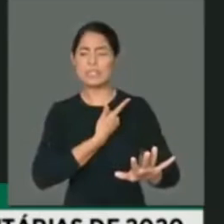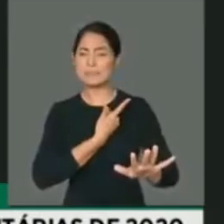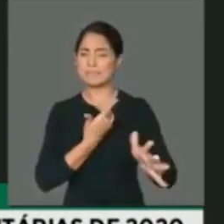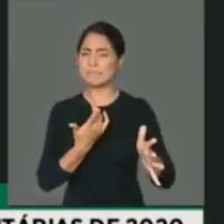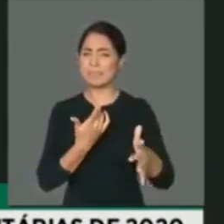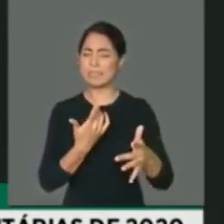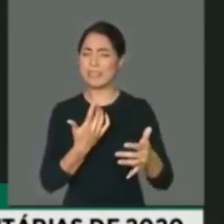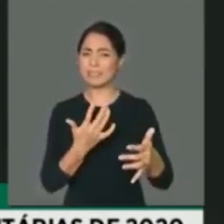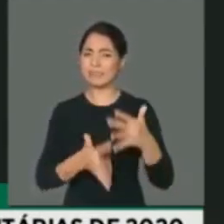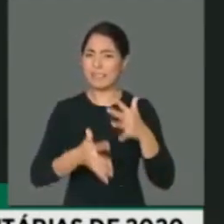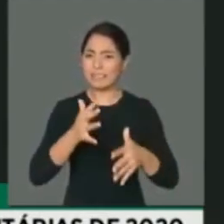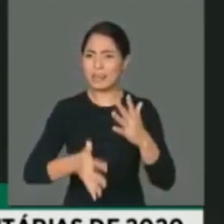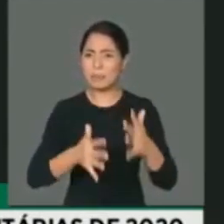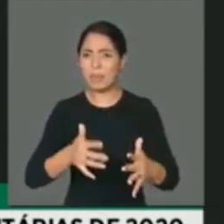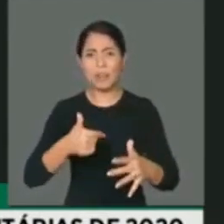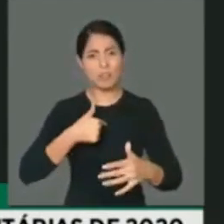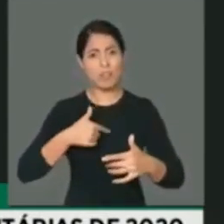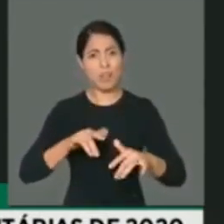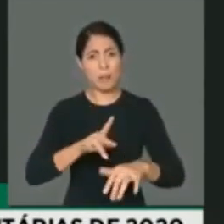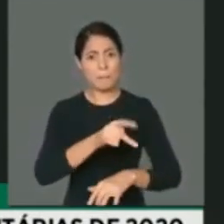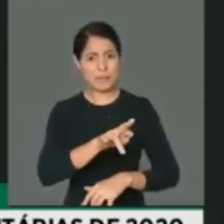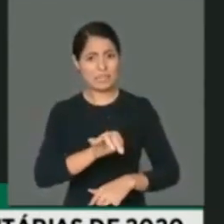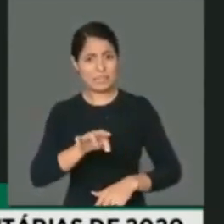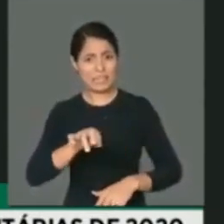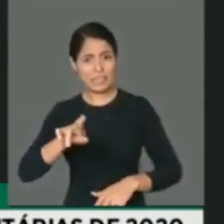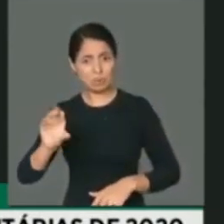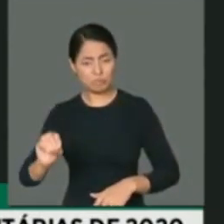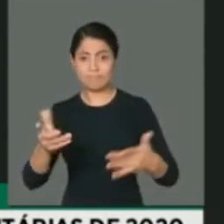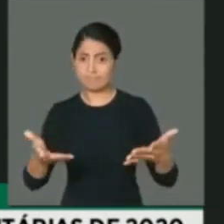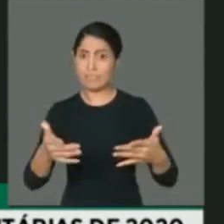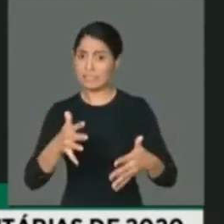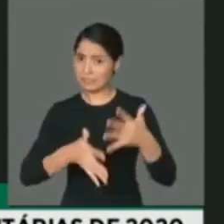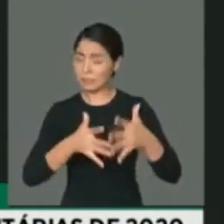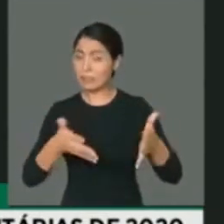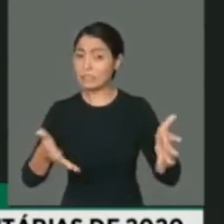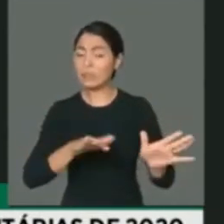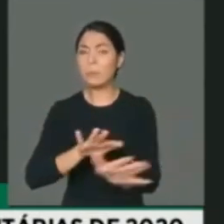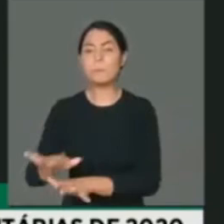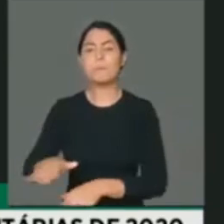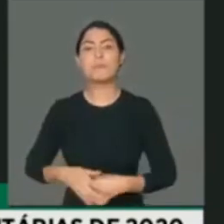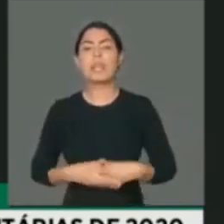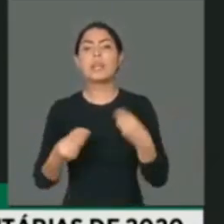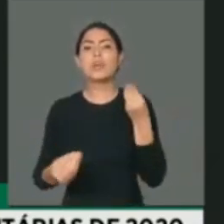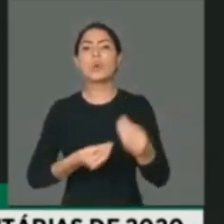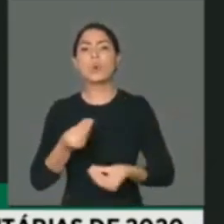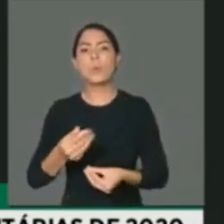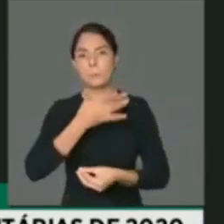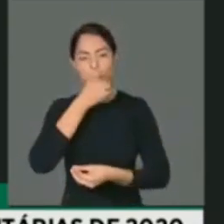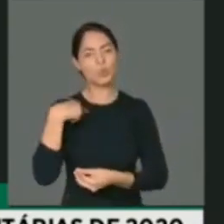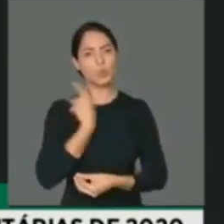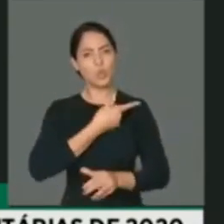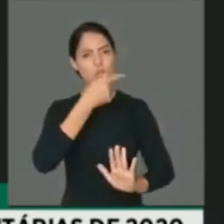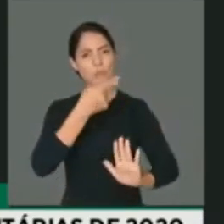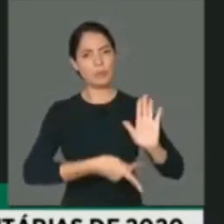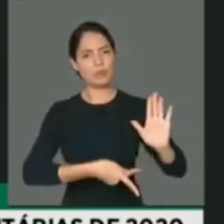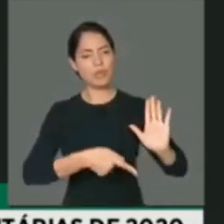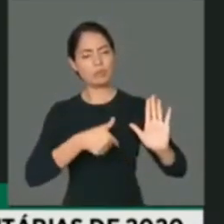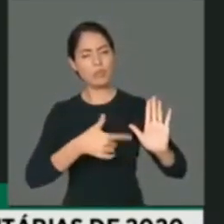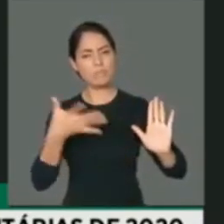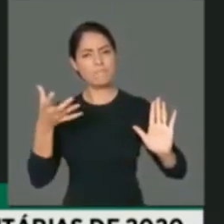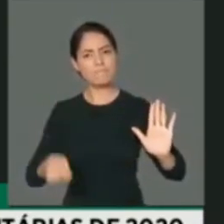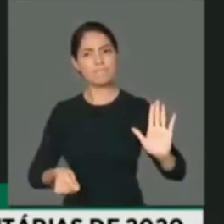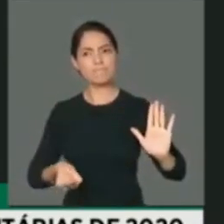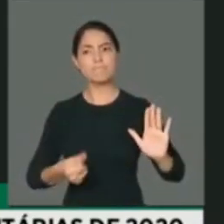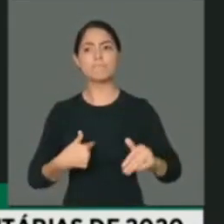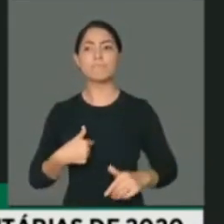aqui, já o meu relato. Quanto ao projeto, ele é meritório, nós somos favoráveis, isso é evidente, isso é mais uma